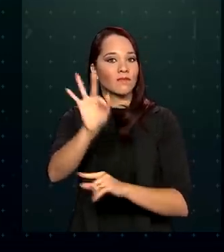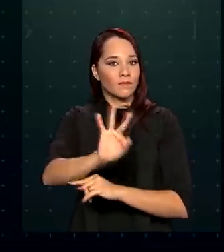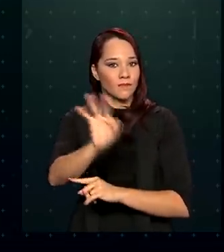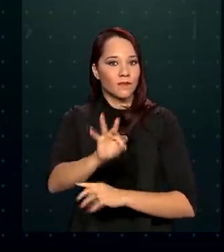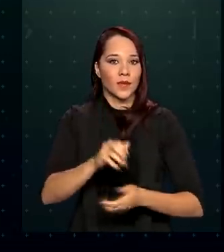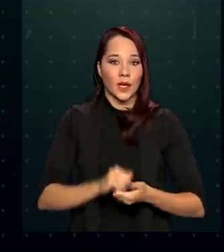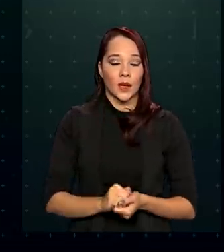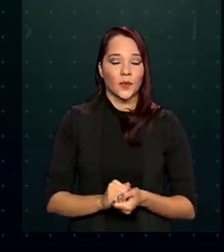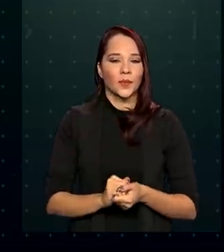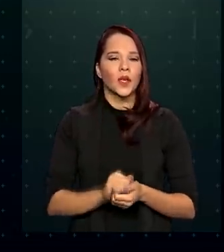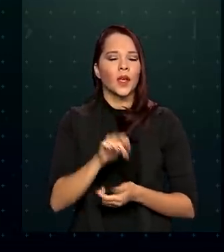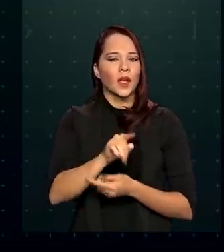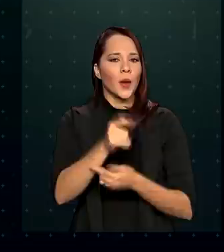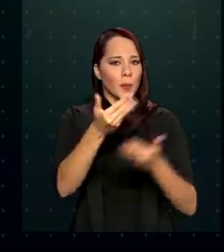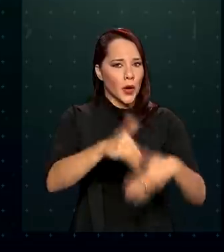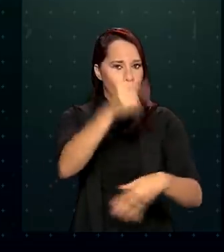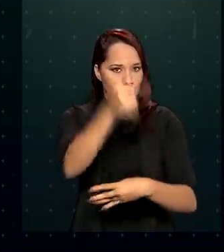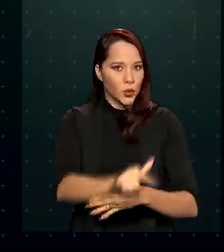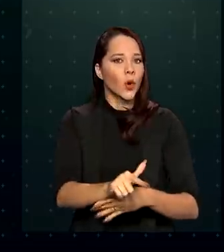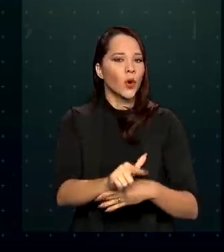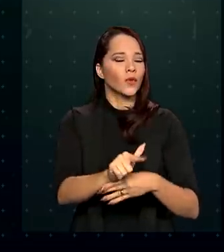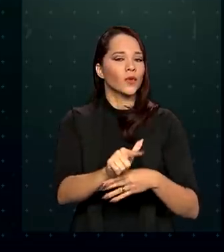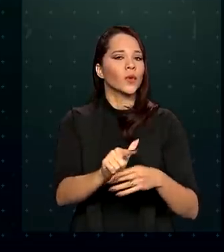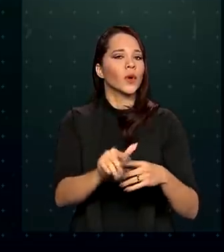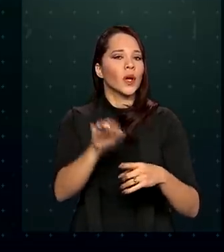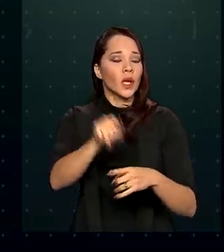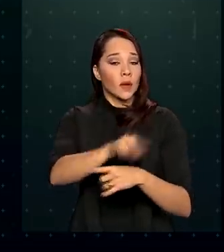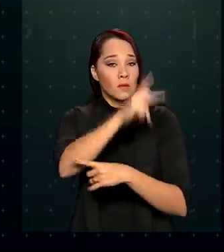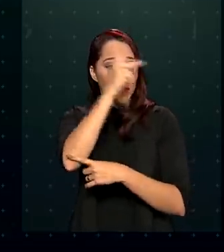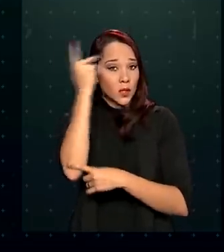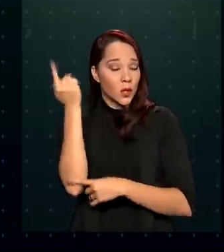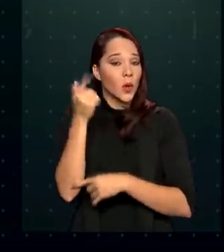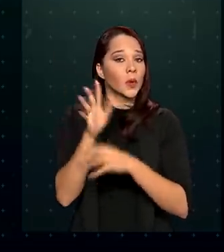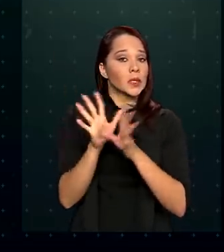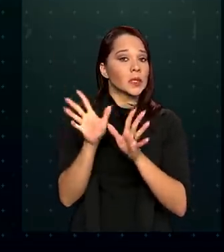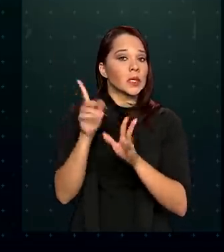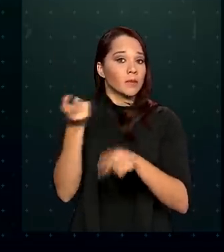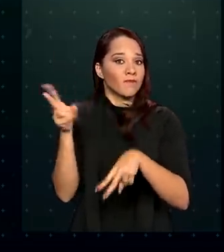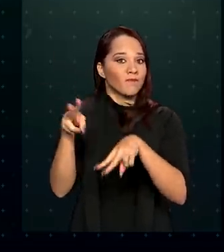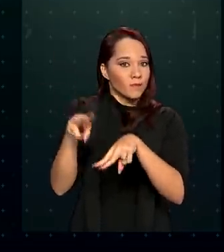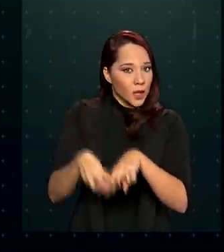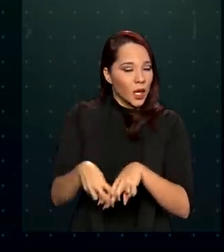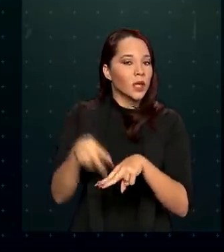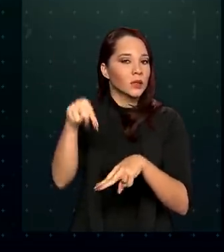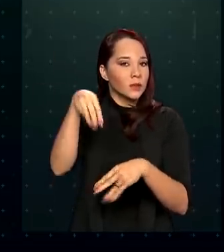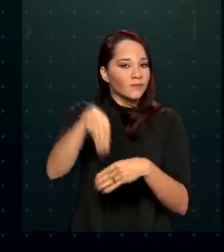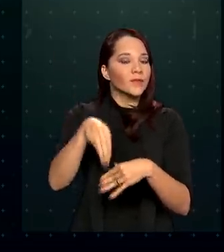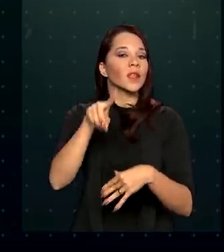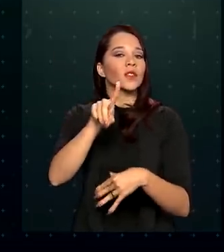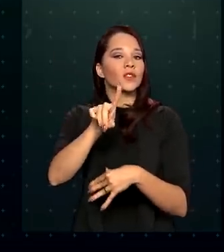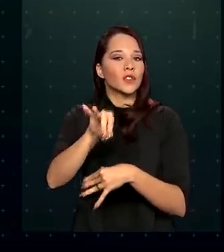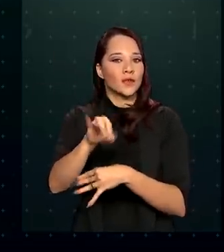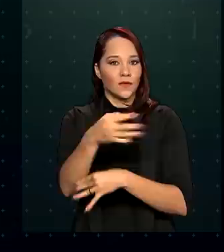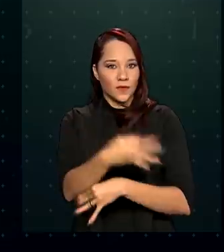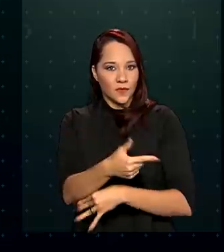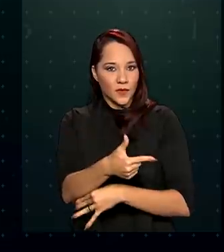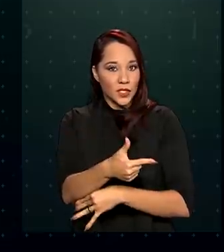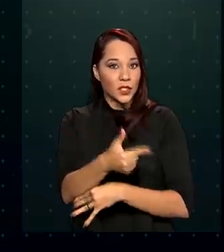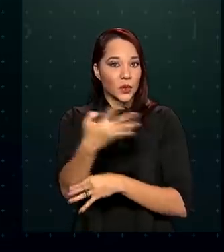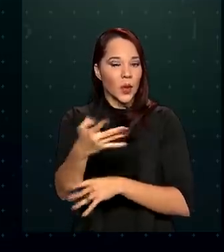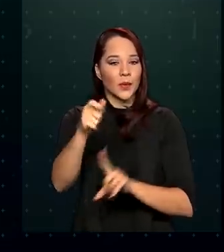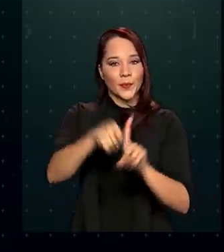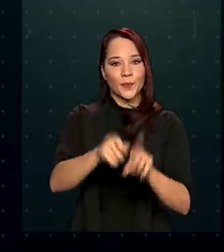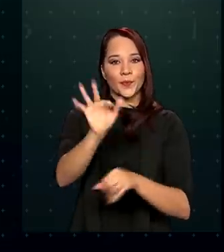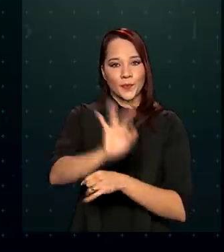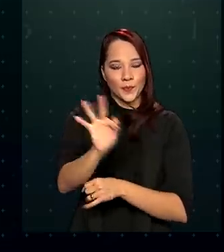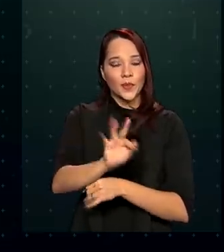E a reaplicação da prova e aplicação para pessoas privadas de liberdade será em 24 de fevereiro